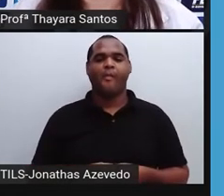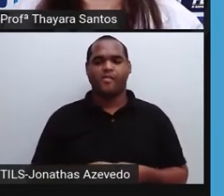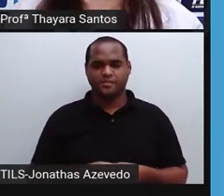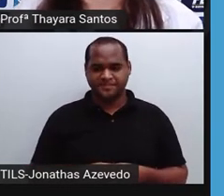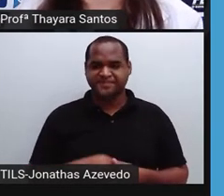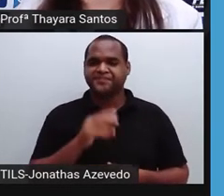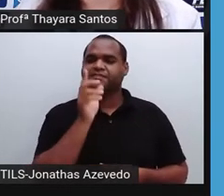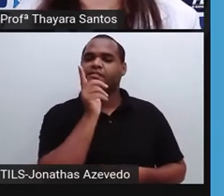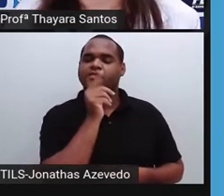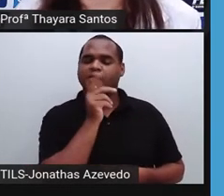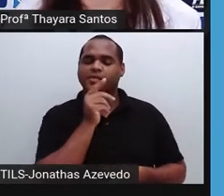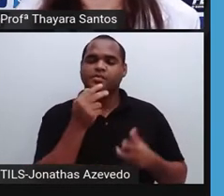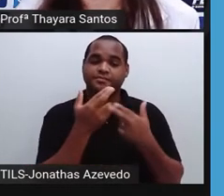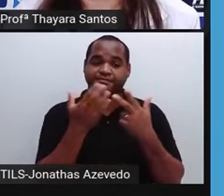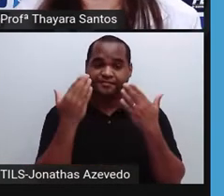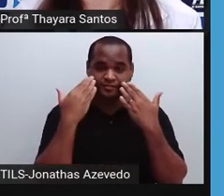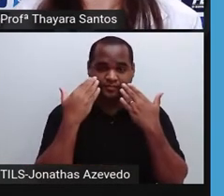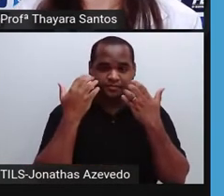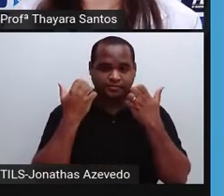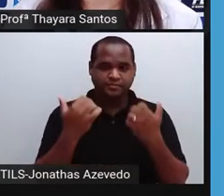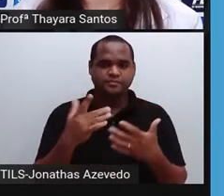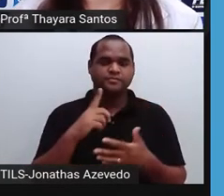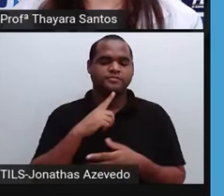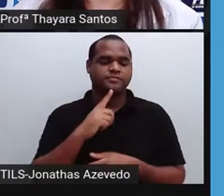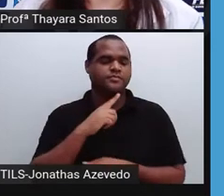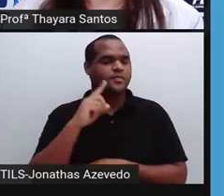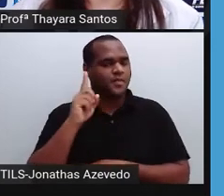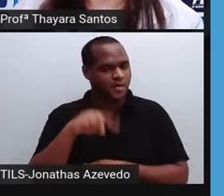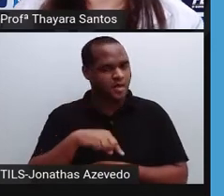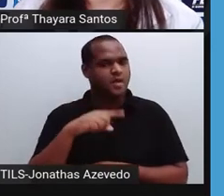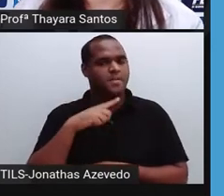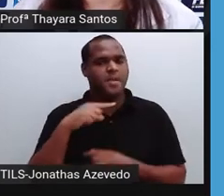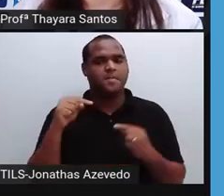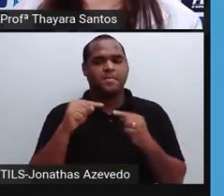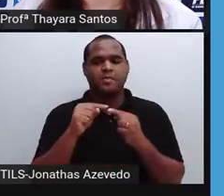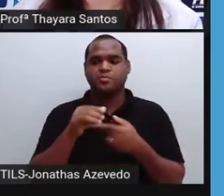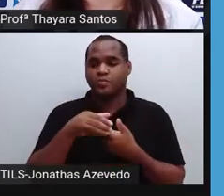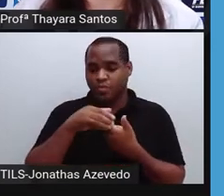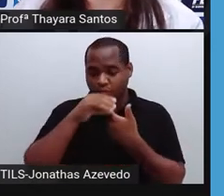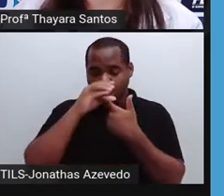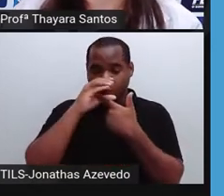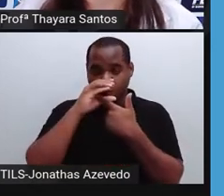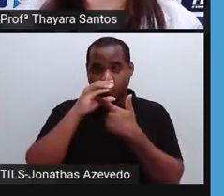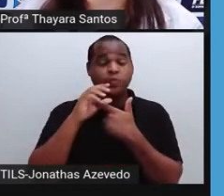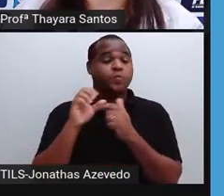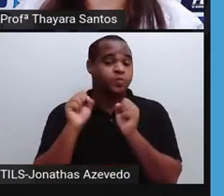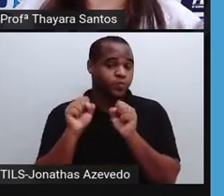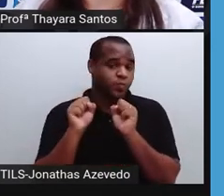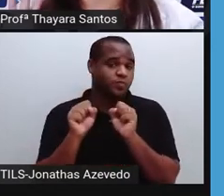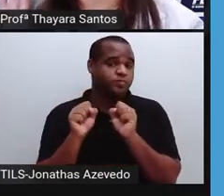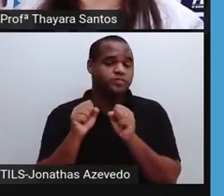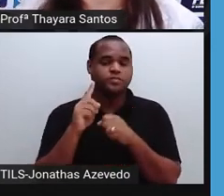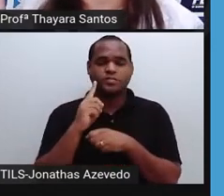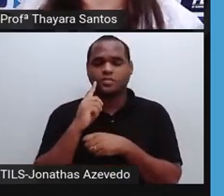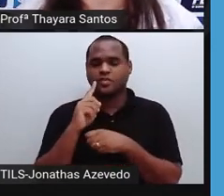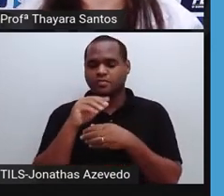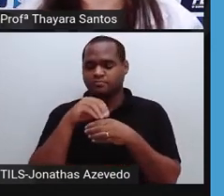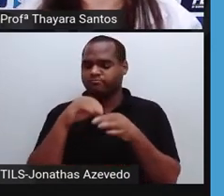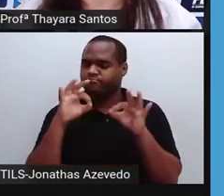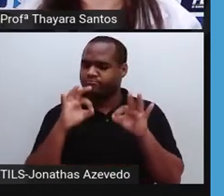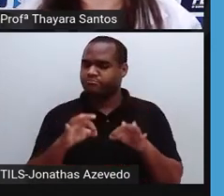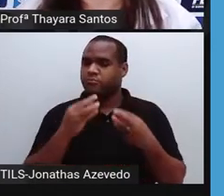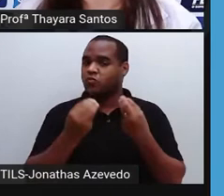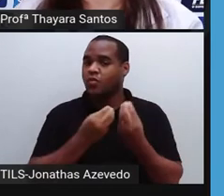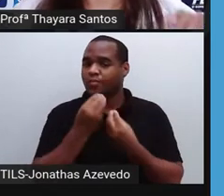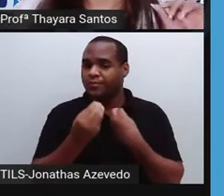Então, a gente considera a água potável aquela água que é própria para o consumo humano, pois ela tem que estar dentro de alguns padrões aí